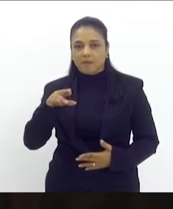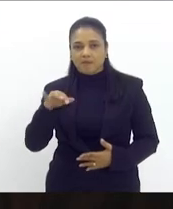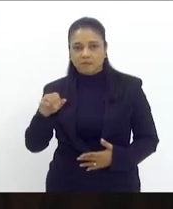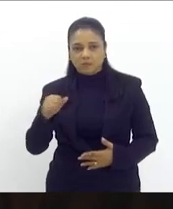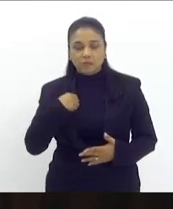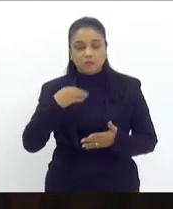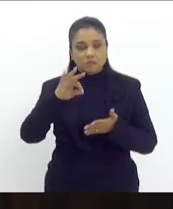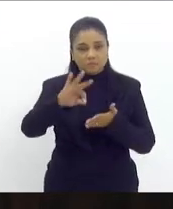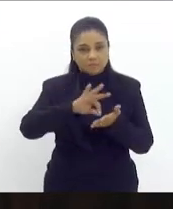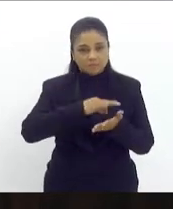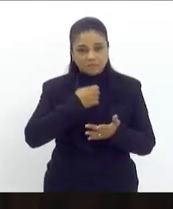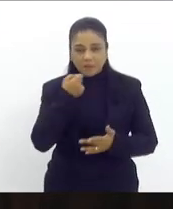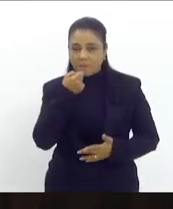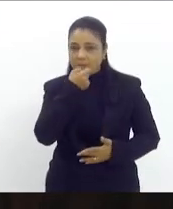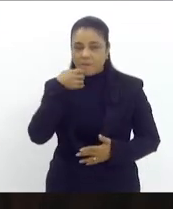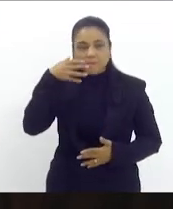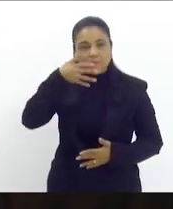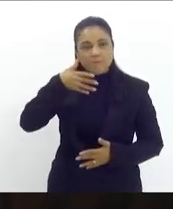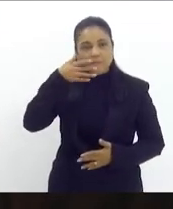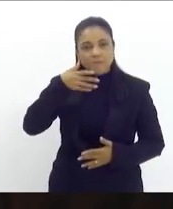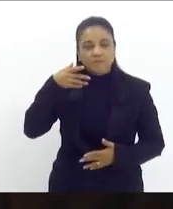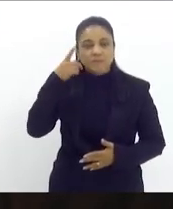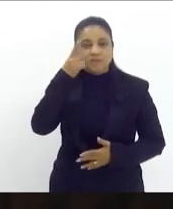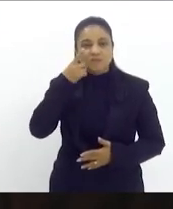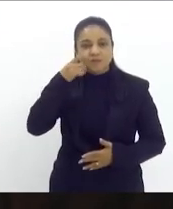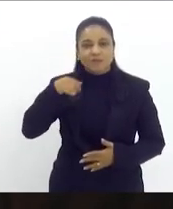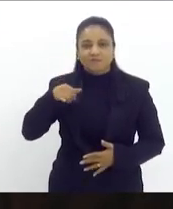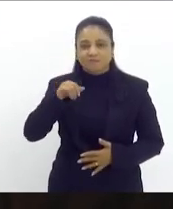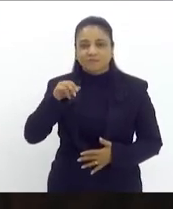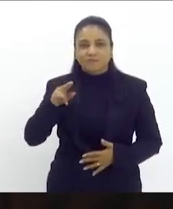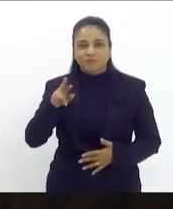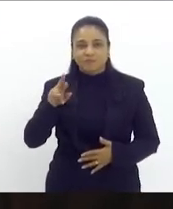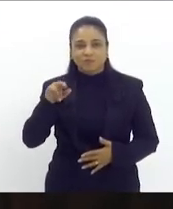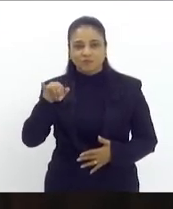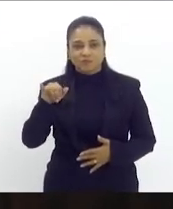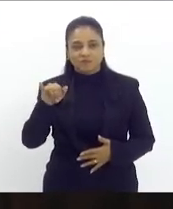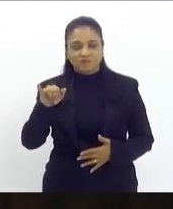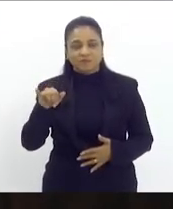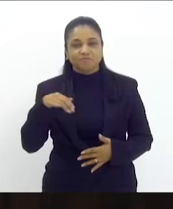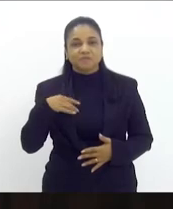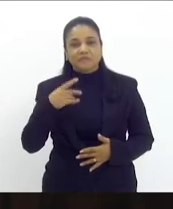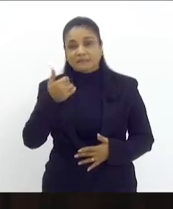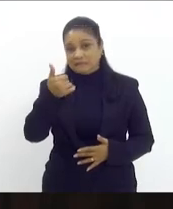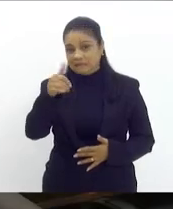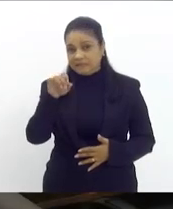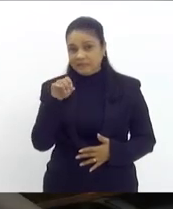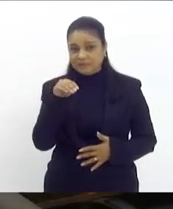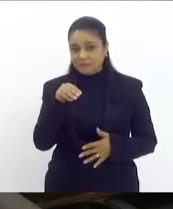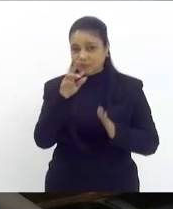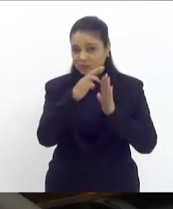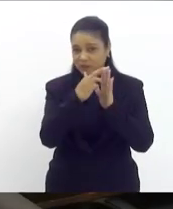escrito é o deputado Iuri vossa excelência dispõe de dez minutos